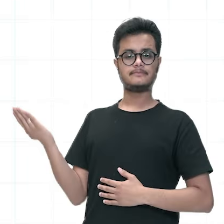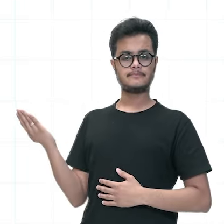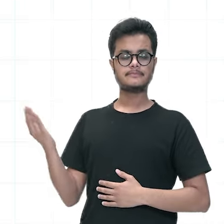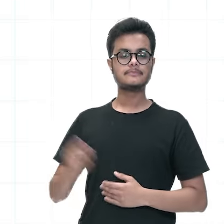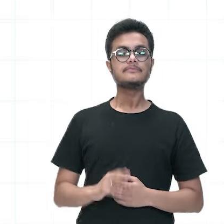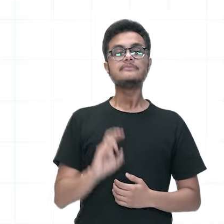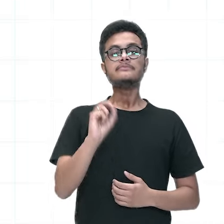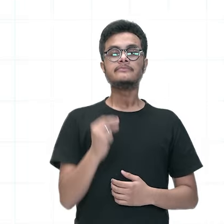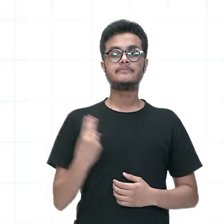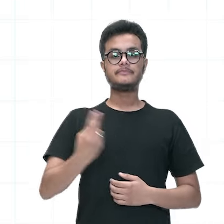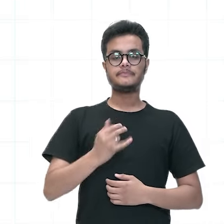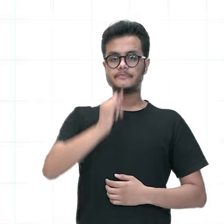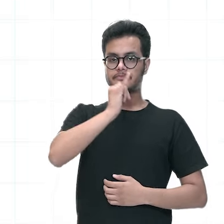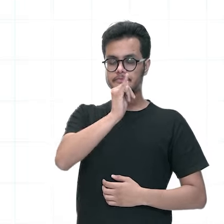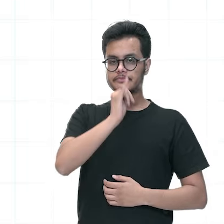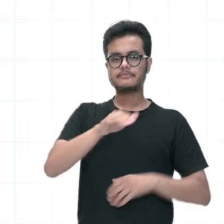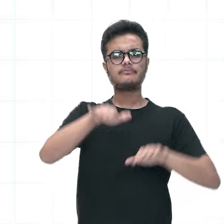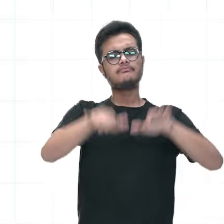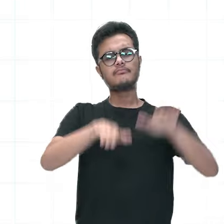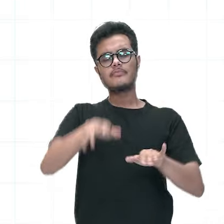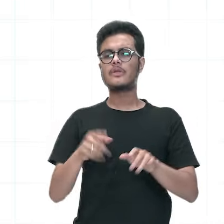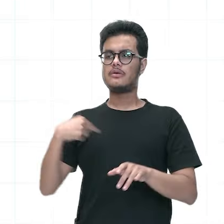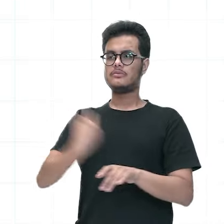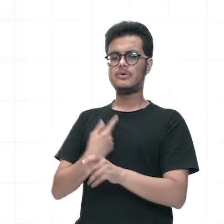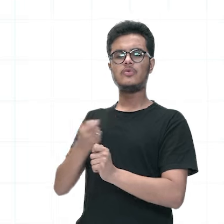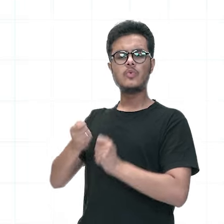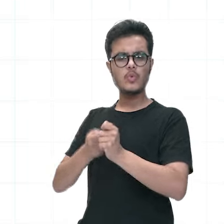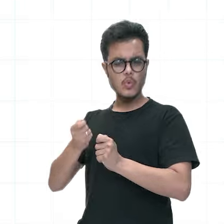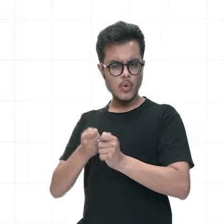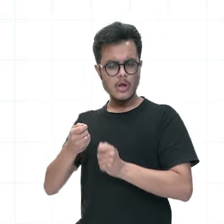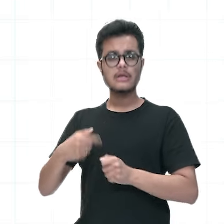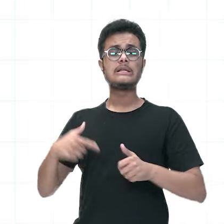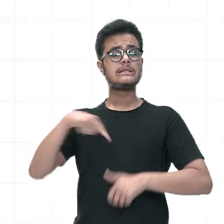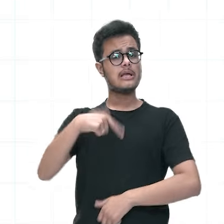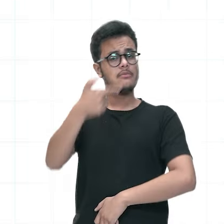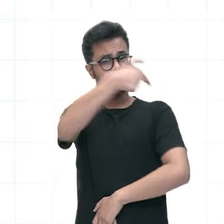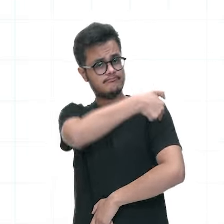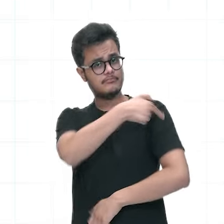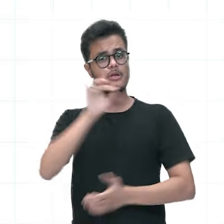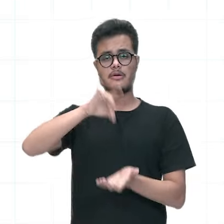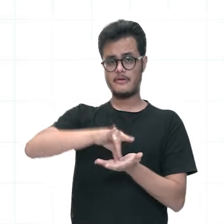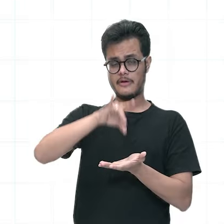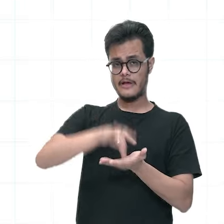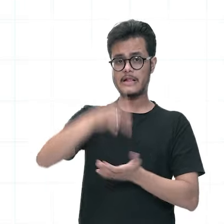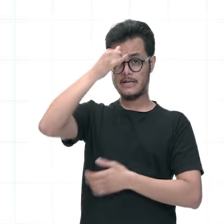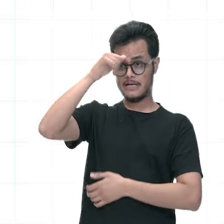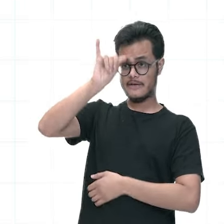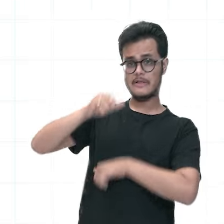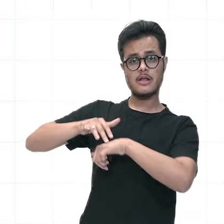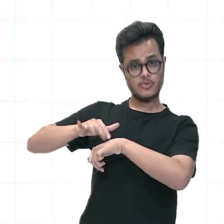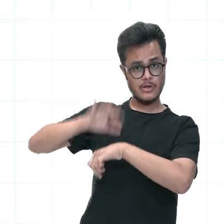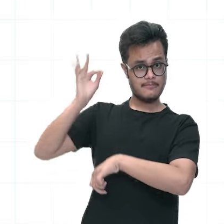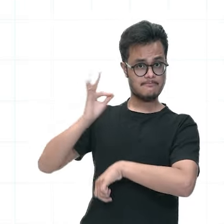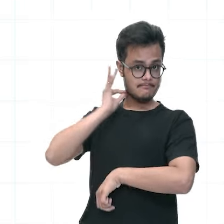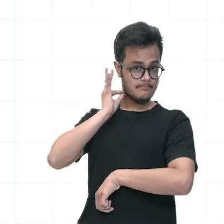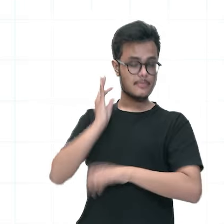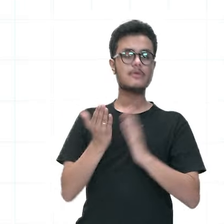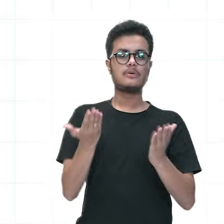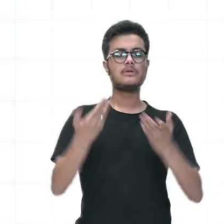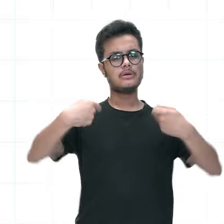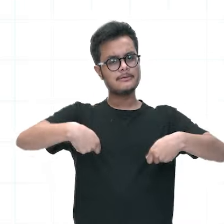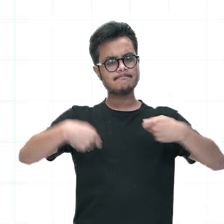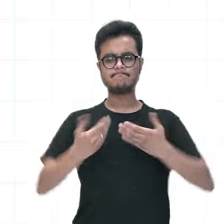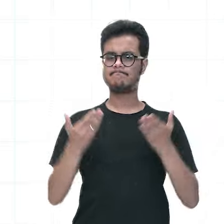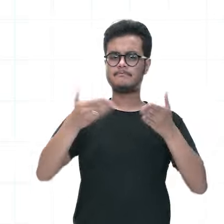Outras estão sob controle porque há vacinas para preveni-las. Então, gente vai